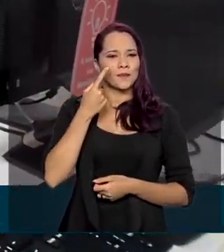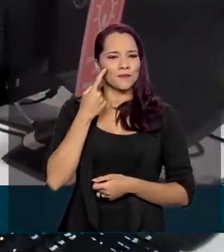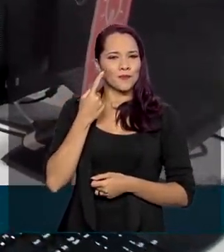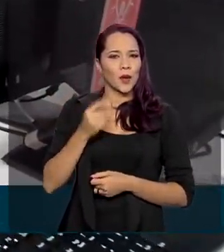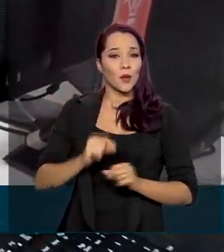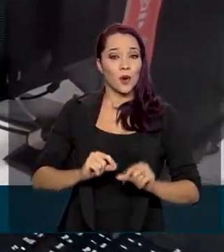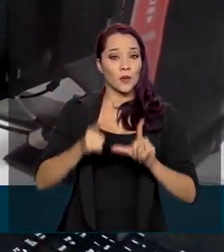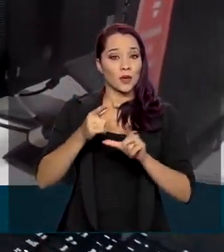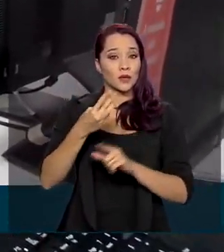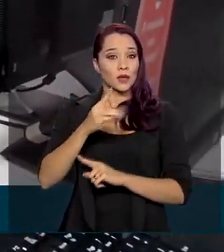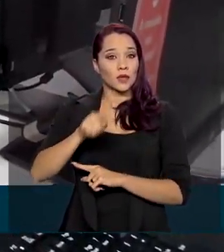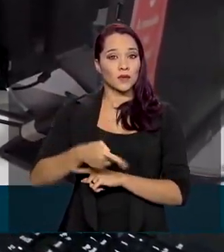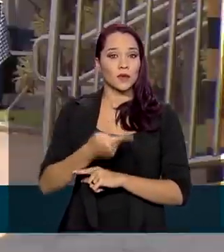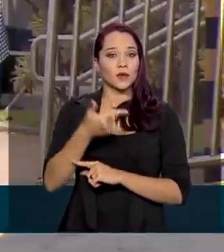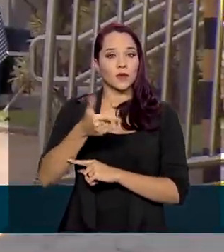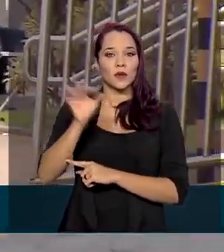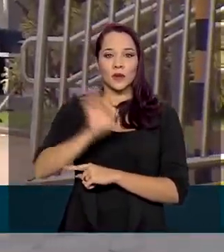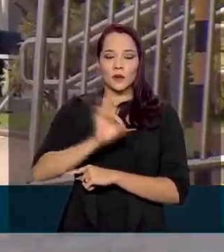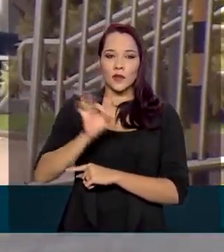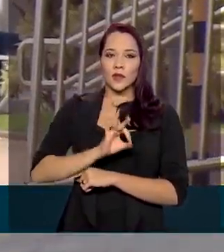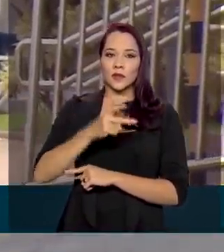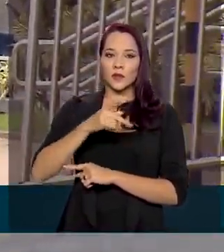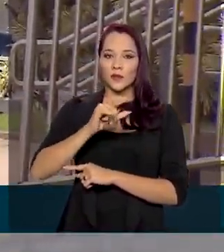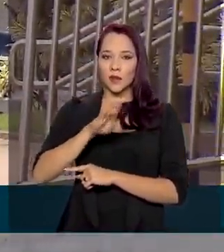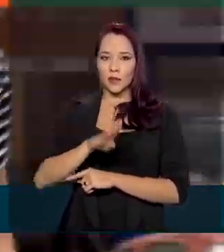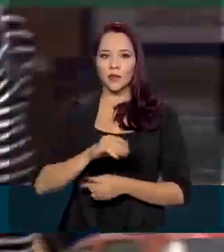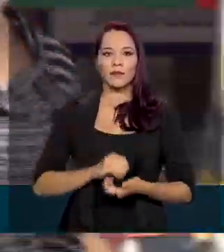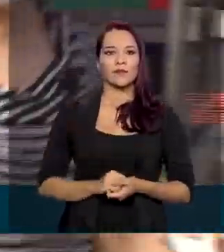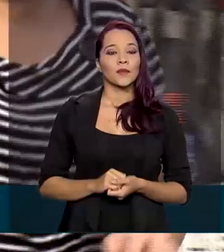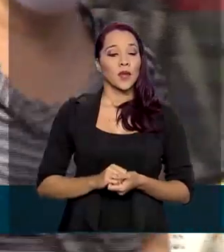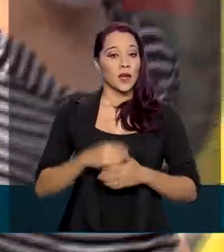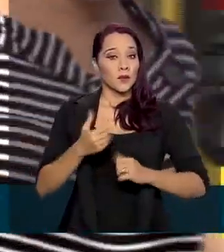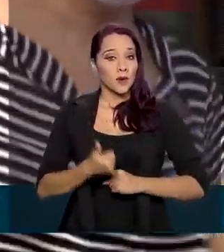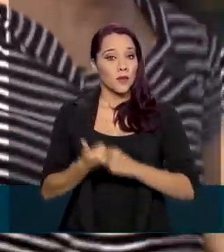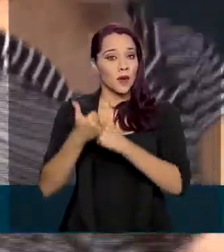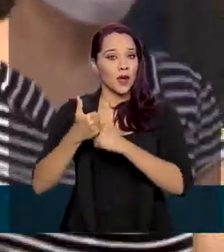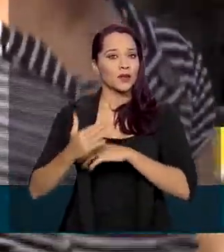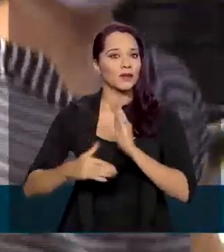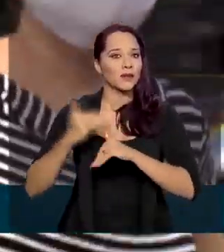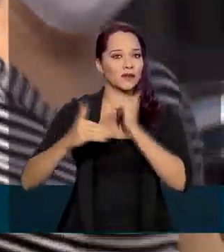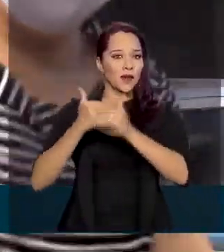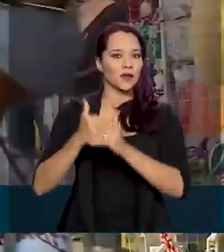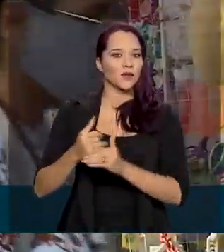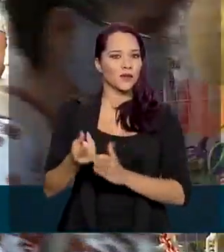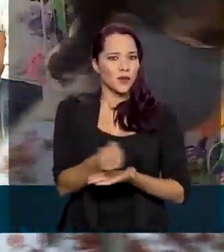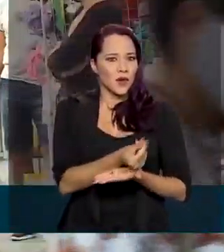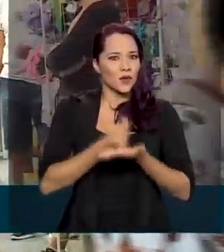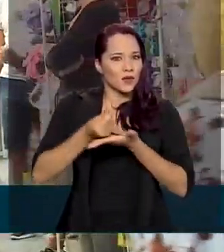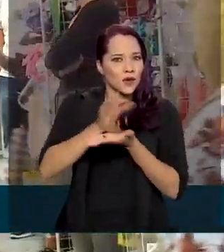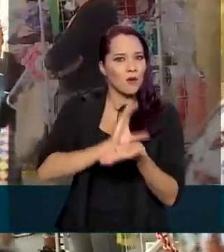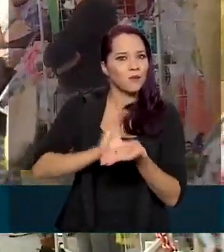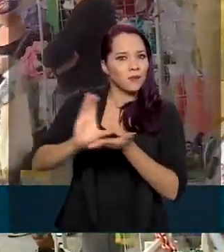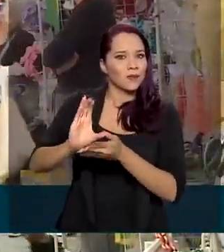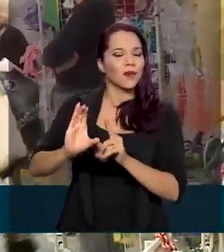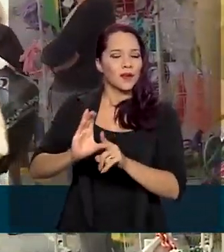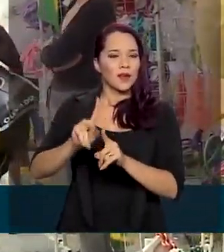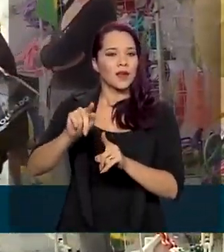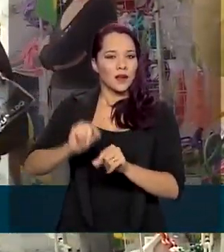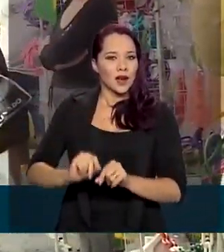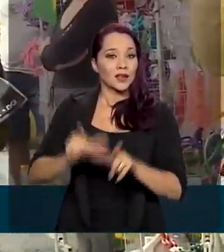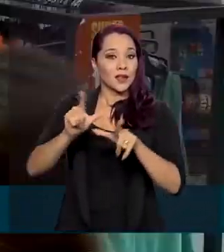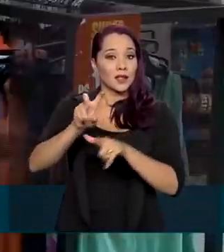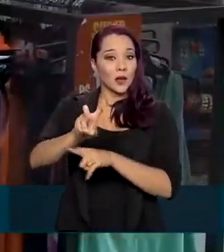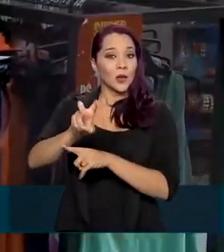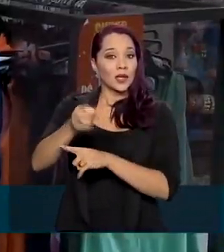um aumento de 3,2% do PIB. E para apoiar esse crescimento, os recursos para investimentos também vão